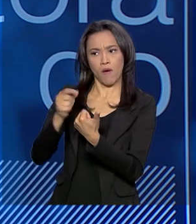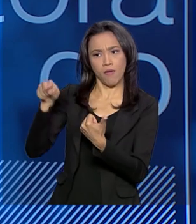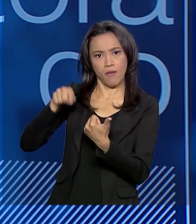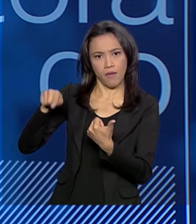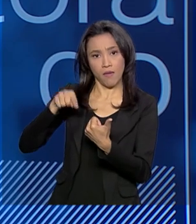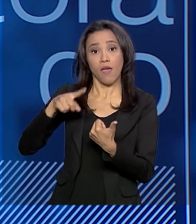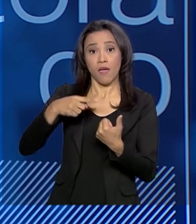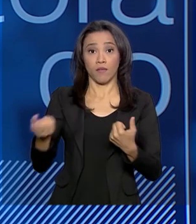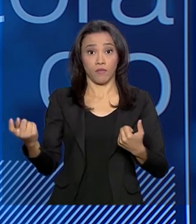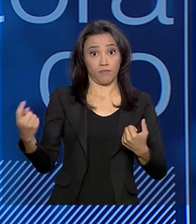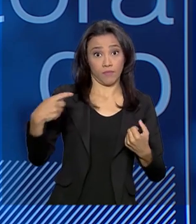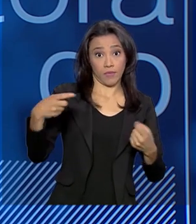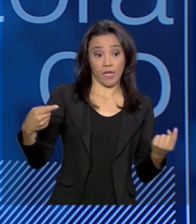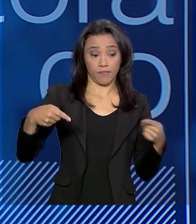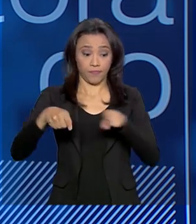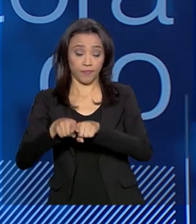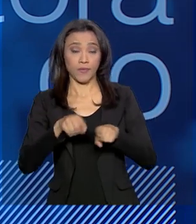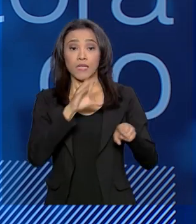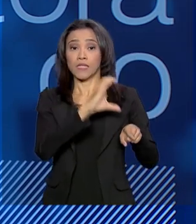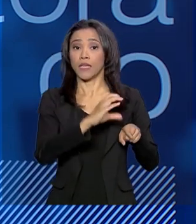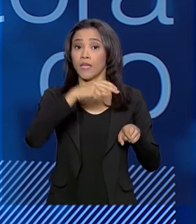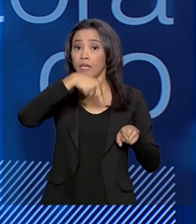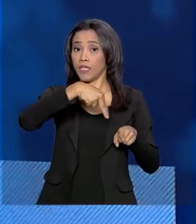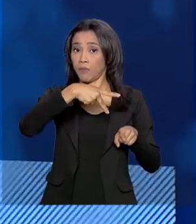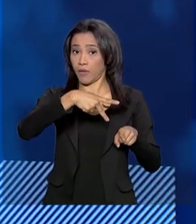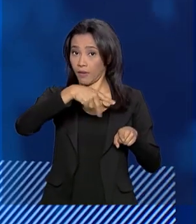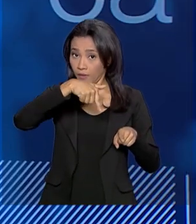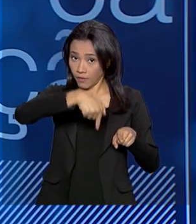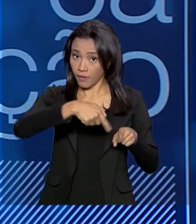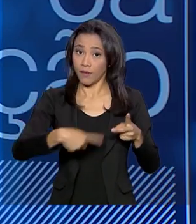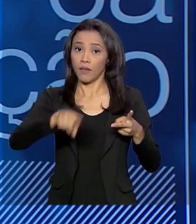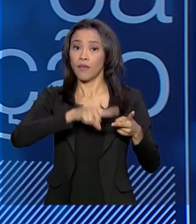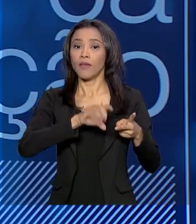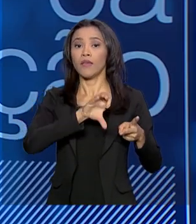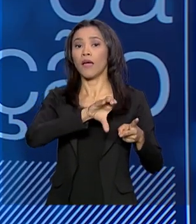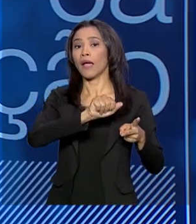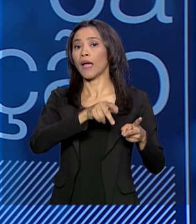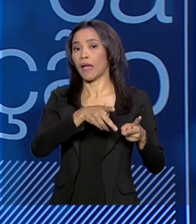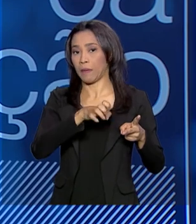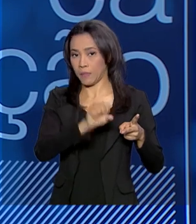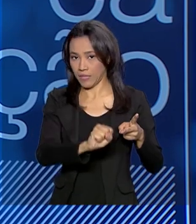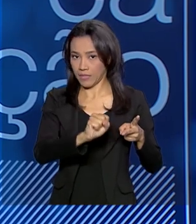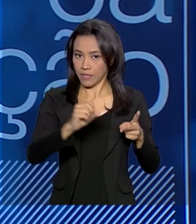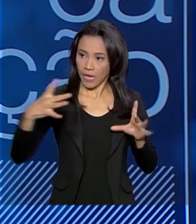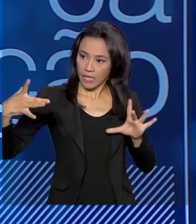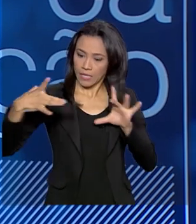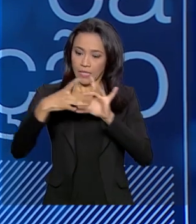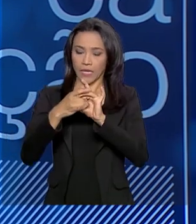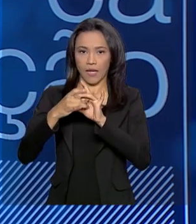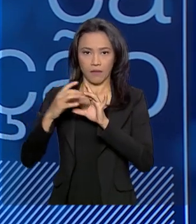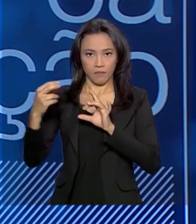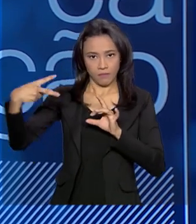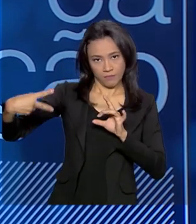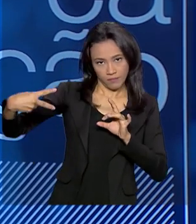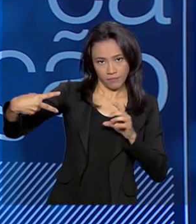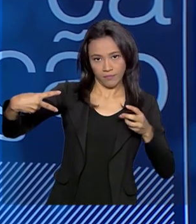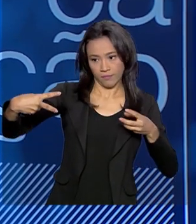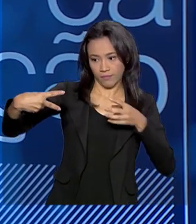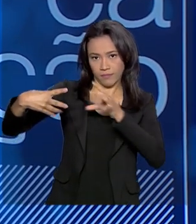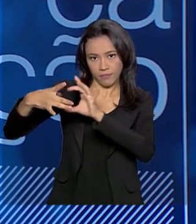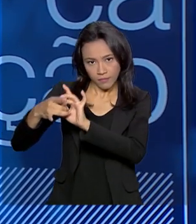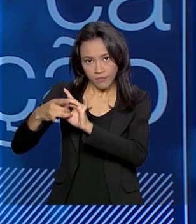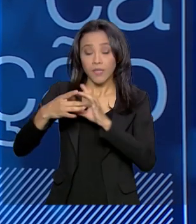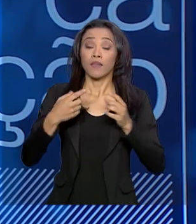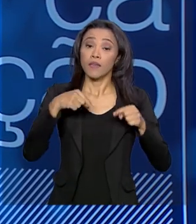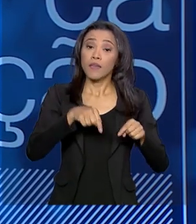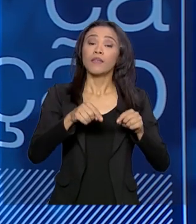respectivamente, o CNPq, o Ministério da Ciência e Tecnologia, e a CAPES, aqui na Educação. E, dentre os diversos programas, o Ciência é 10,